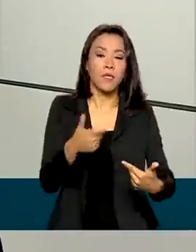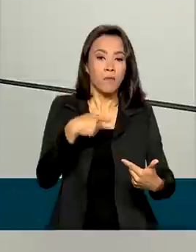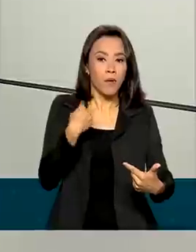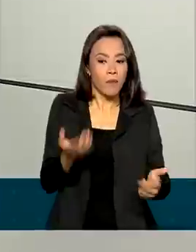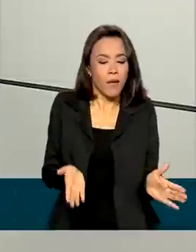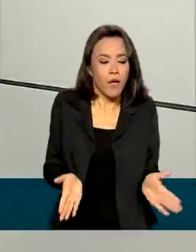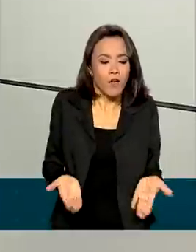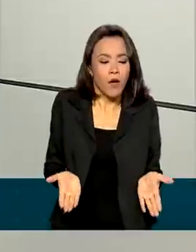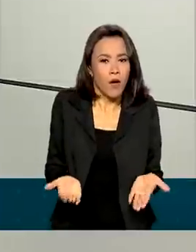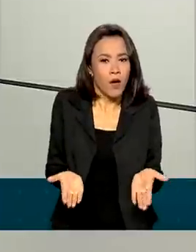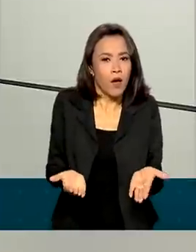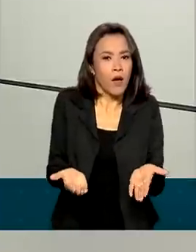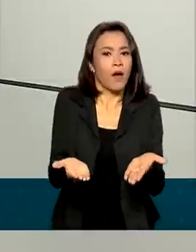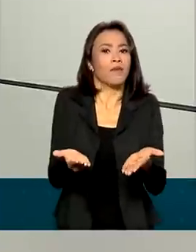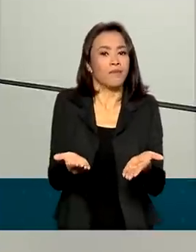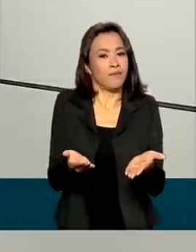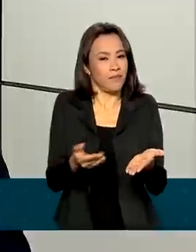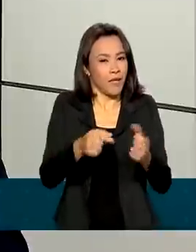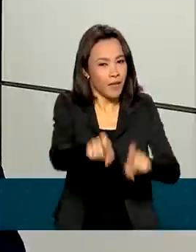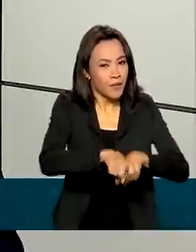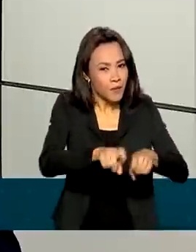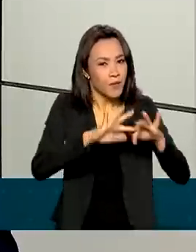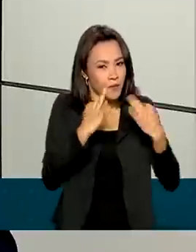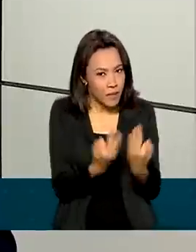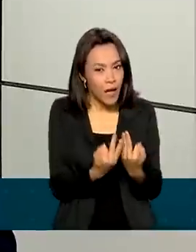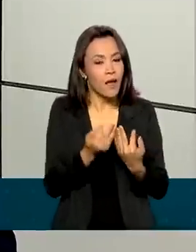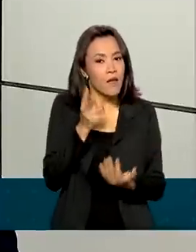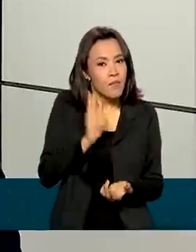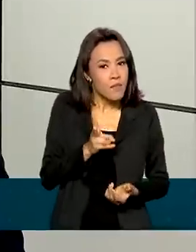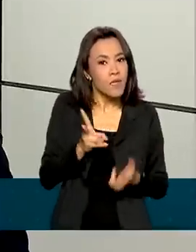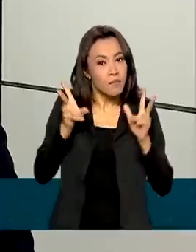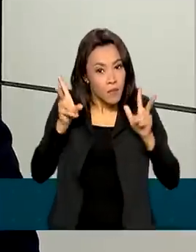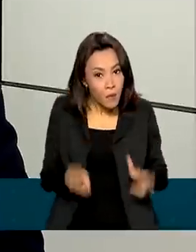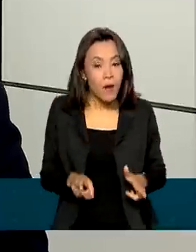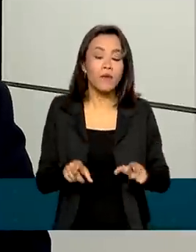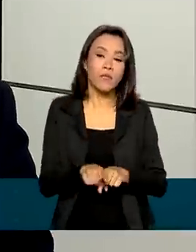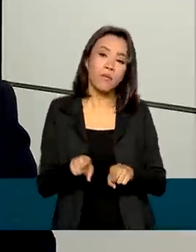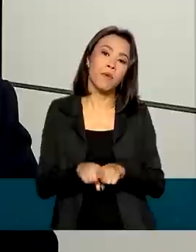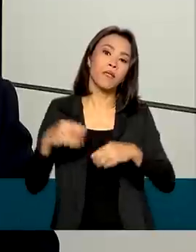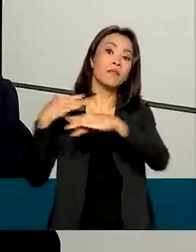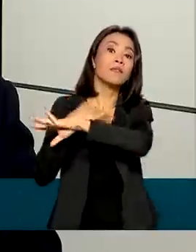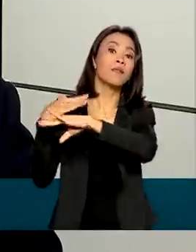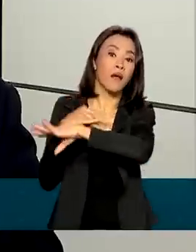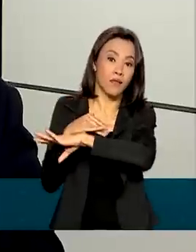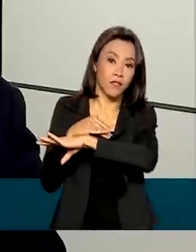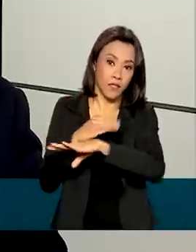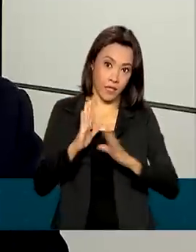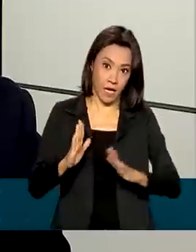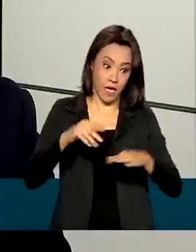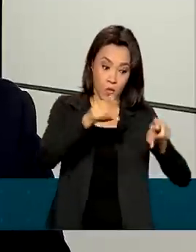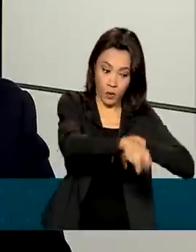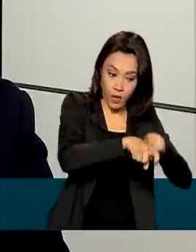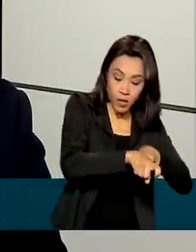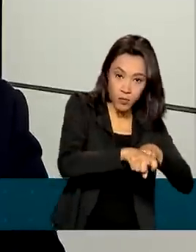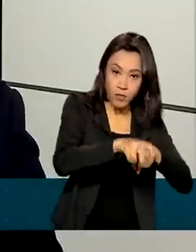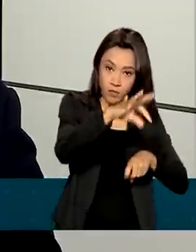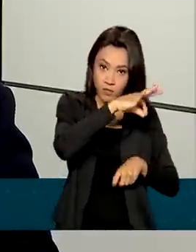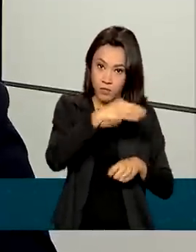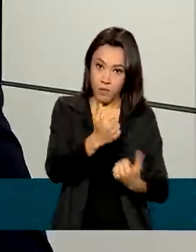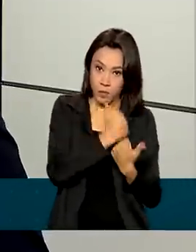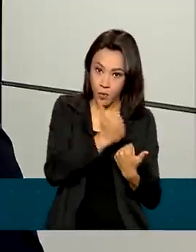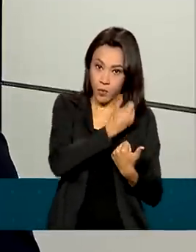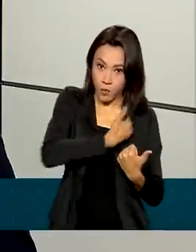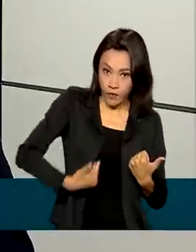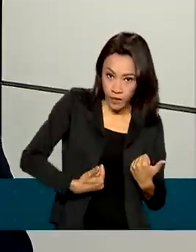fomento da atividade da agricultura familiar. Mesma forma, o Auxílio Inclusão Produtiva Urbana vai permanecer no